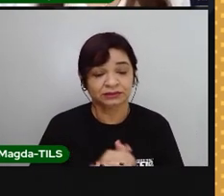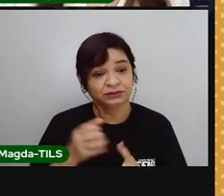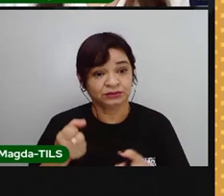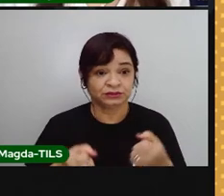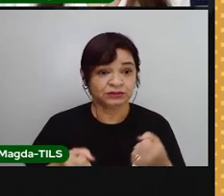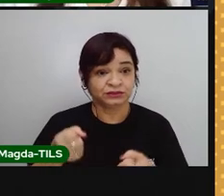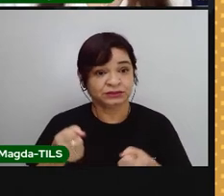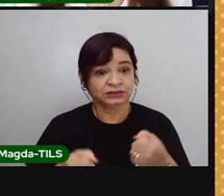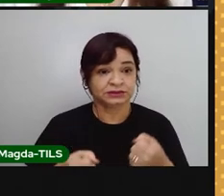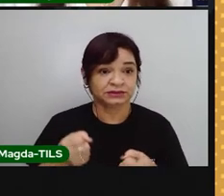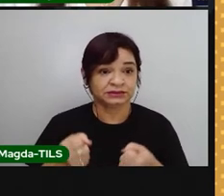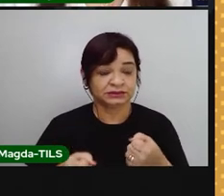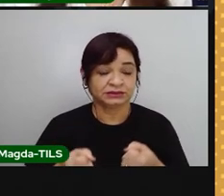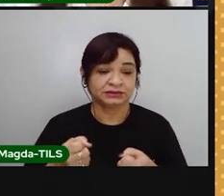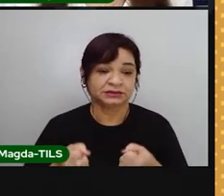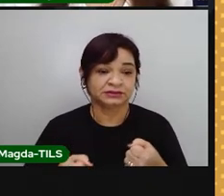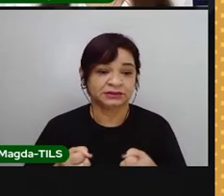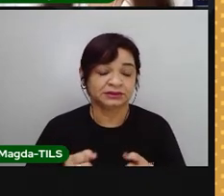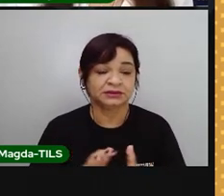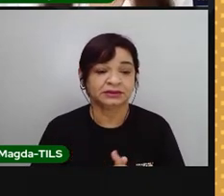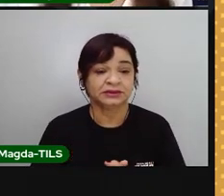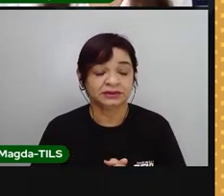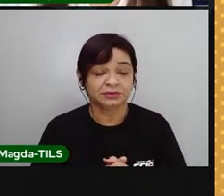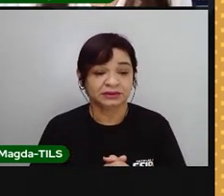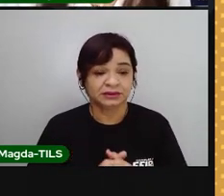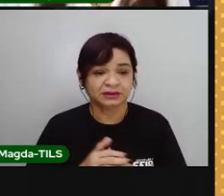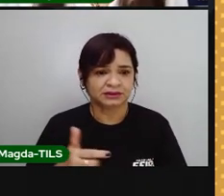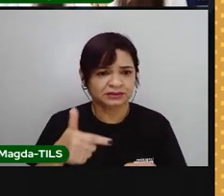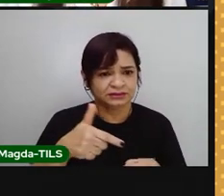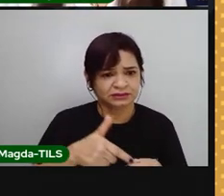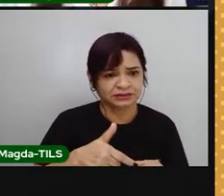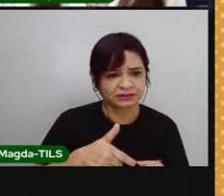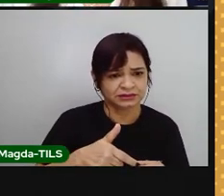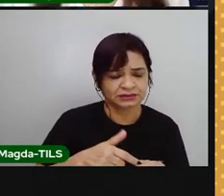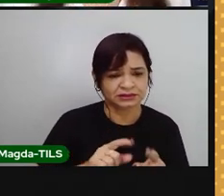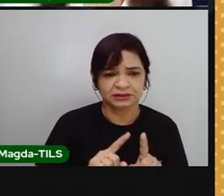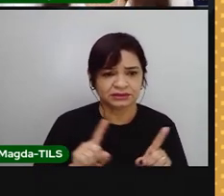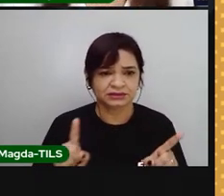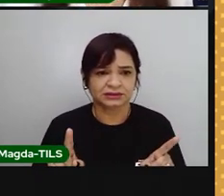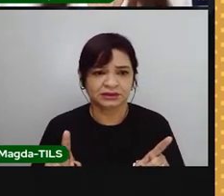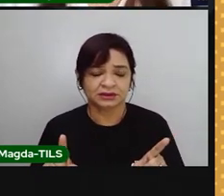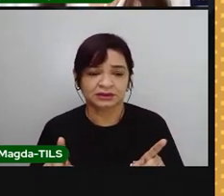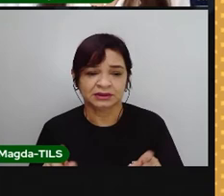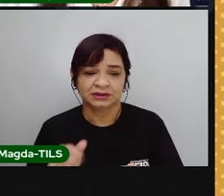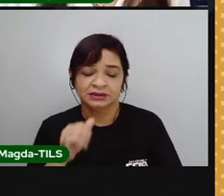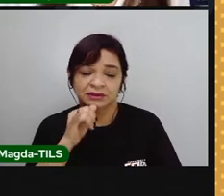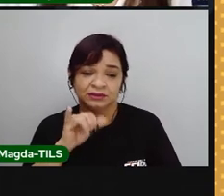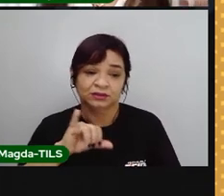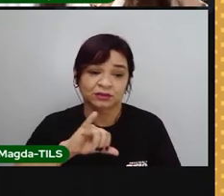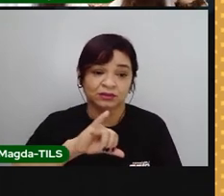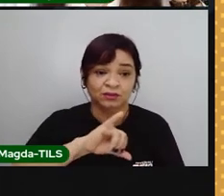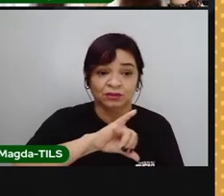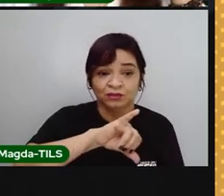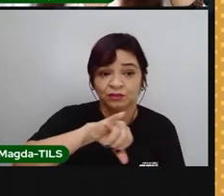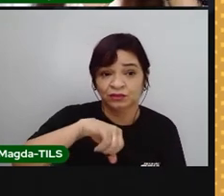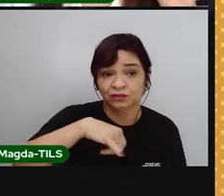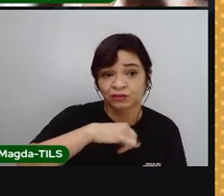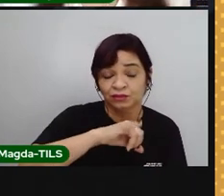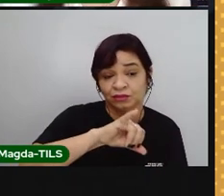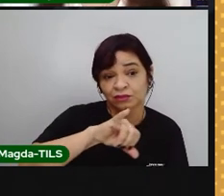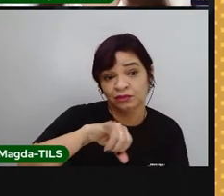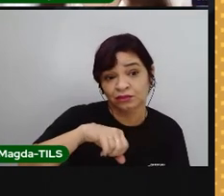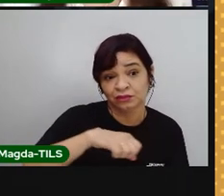Que são combustíveis que são produzidos a partir de vegetais, por exemplo. Óleo de mamona, o próprio óleo de girassol